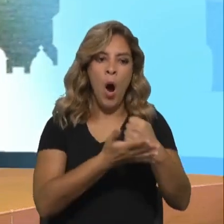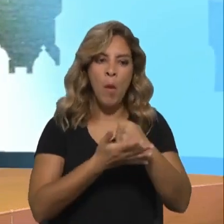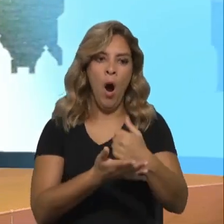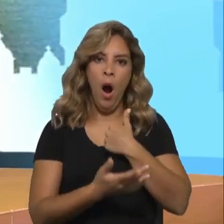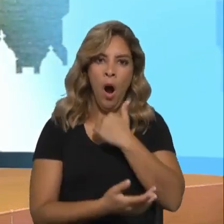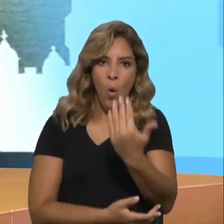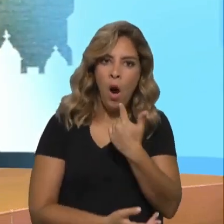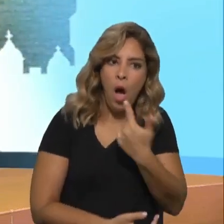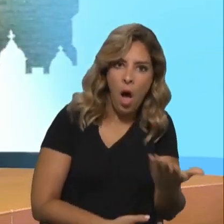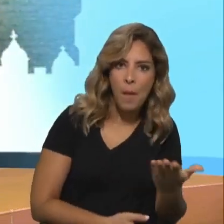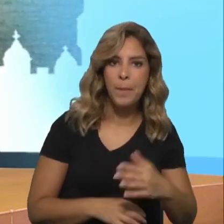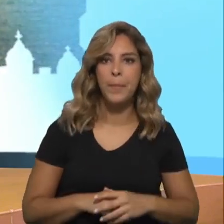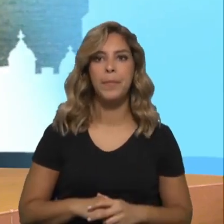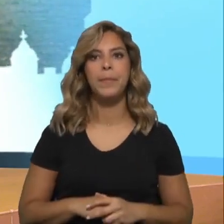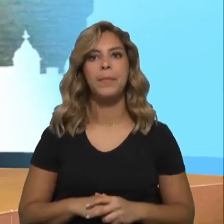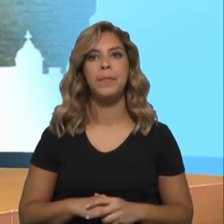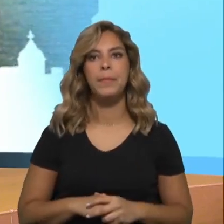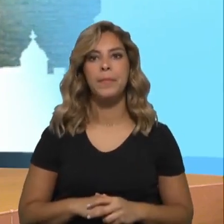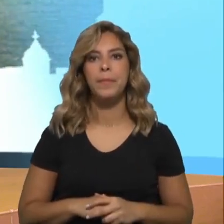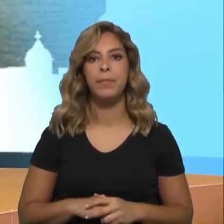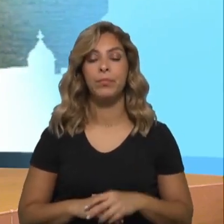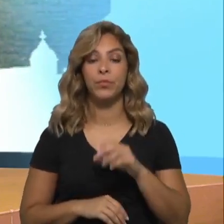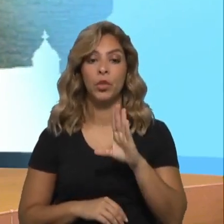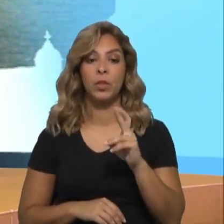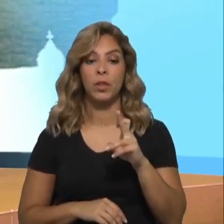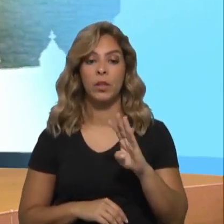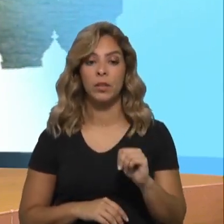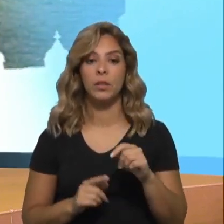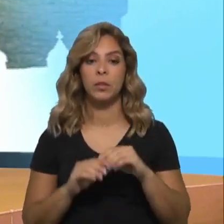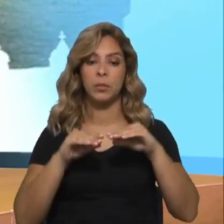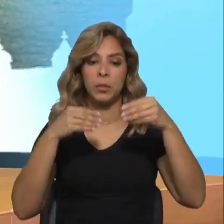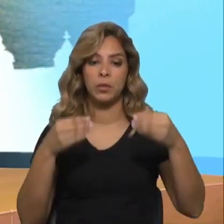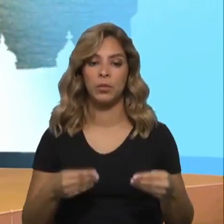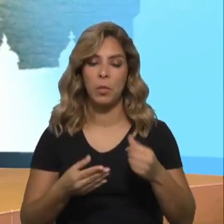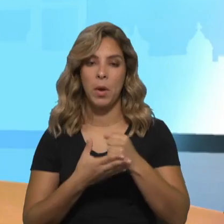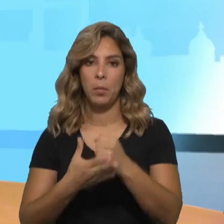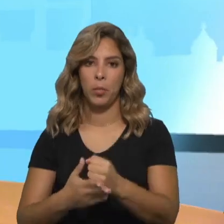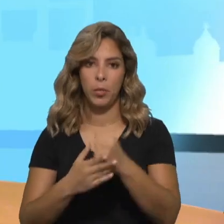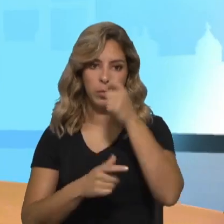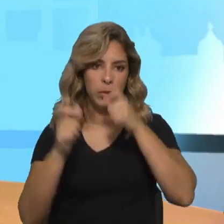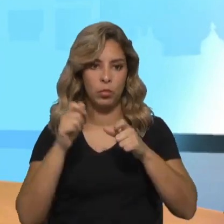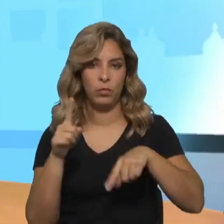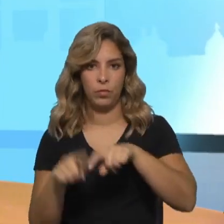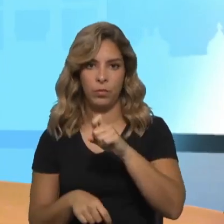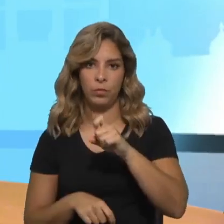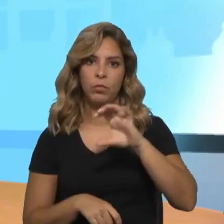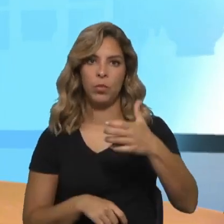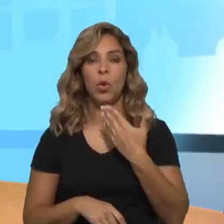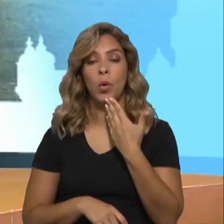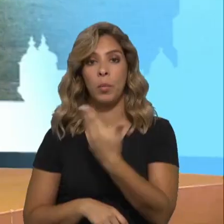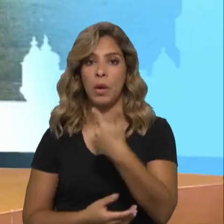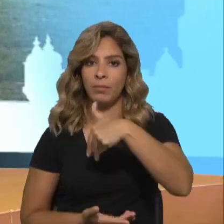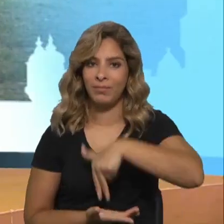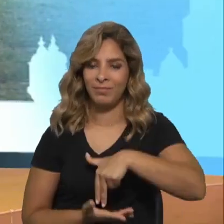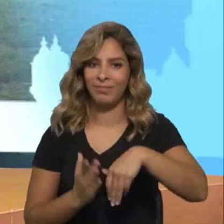objetivos, e o principal, sem dúvida, da JTRS, da par da Plataforma de Apoio aos Refugiados, que o André Costa Jorge coordena. Agradeço de ter estado aqui